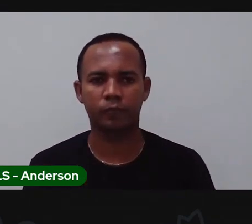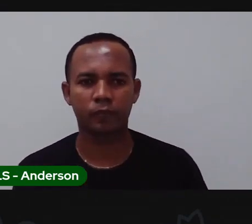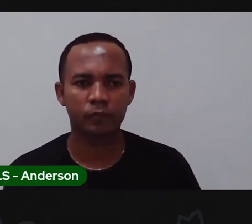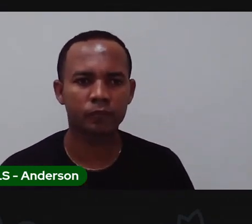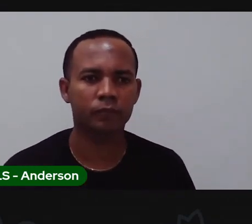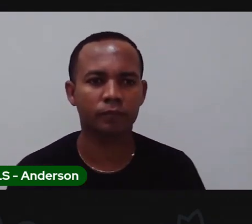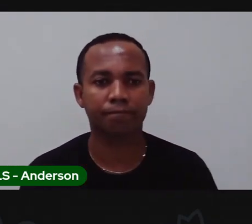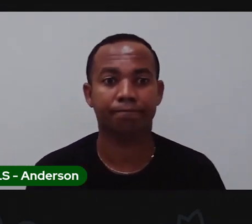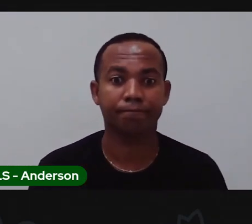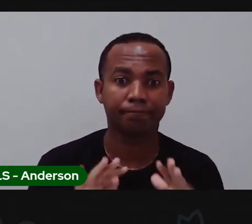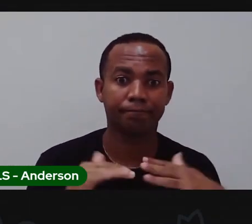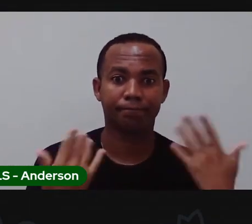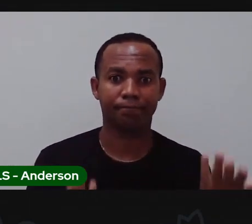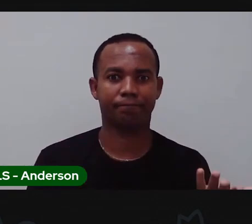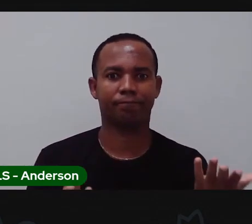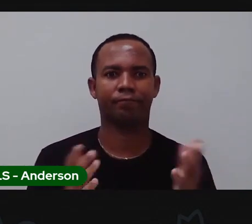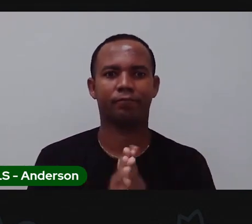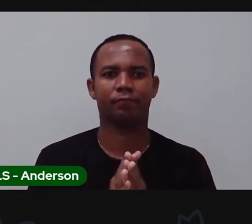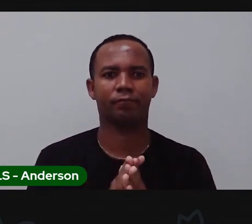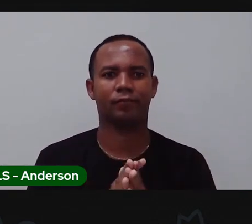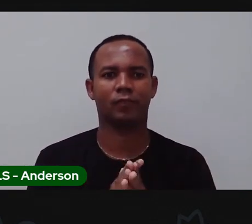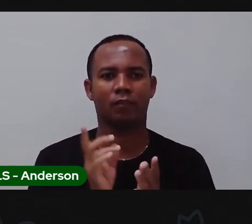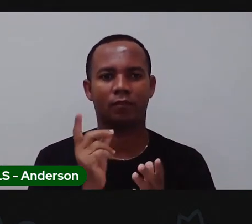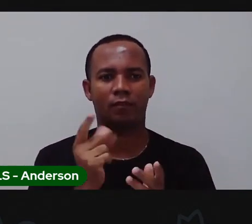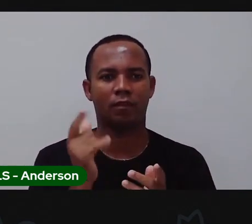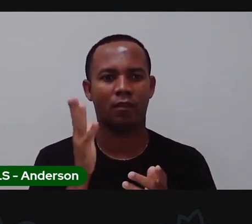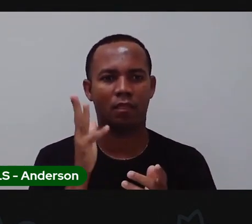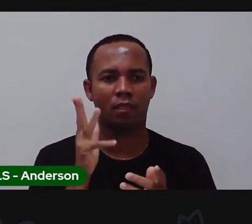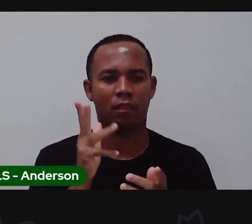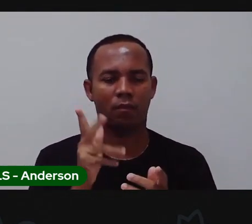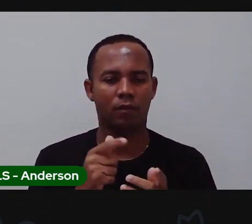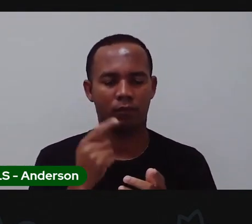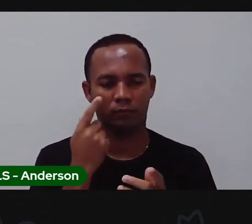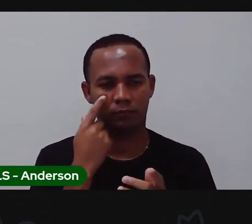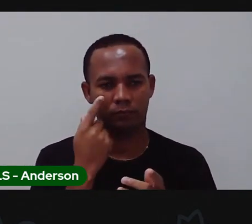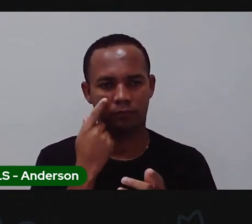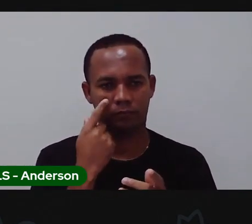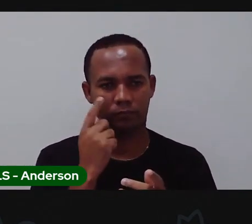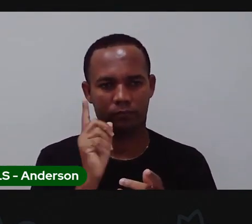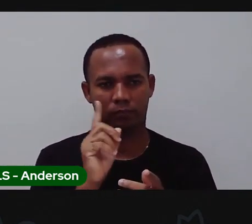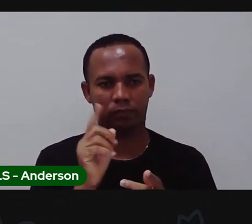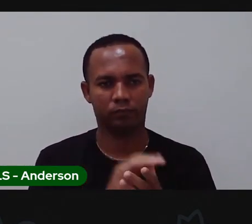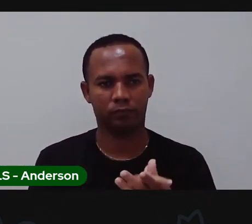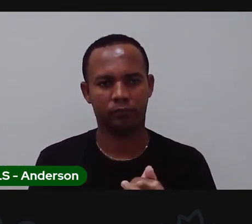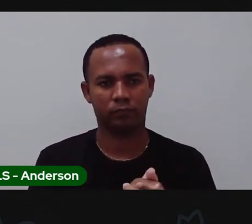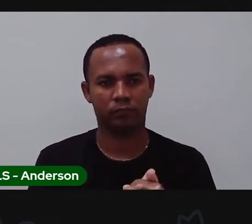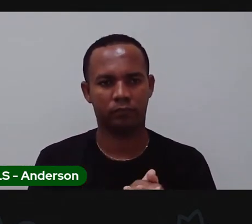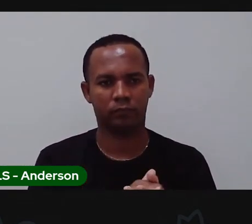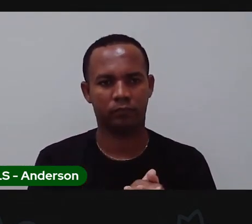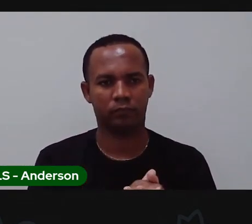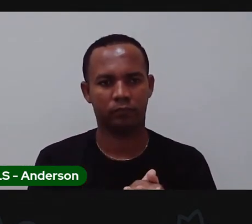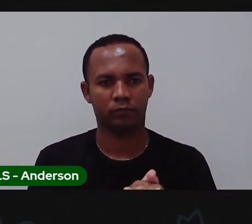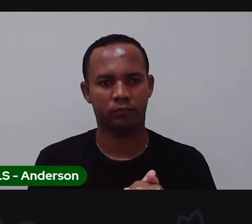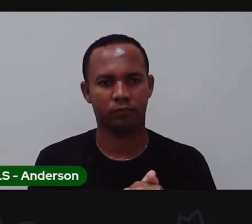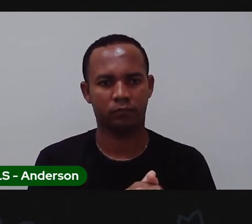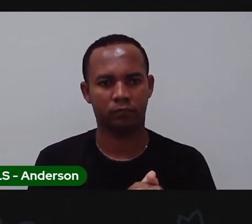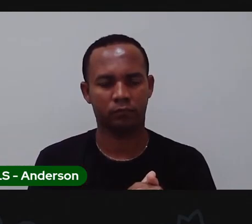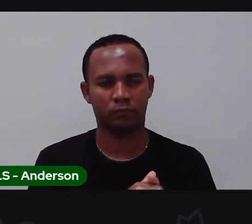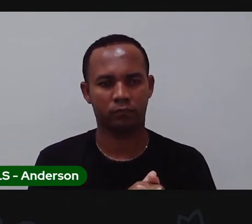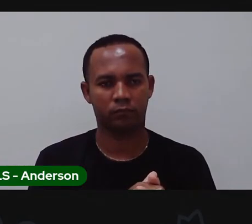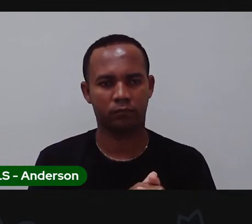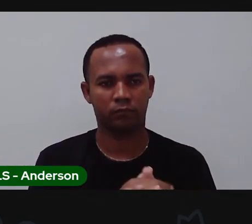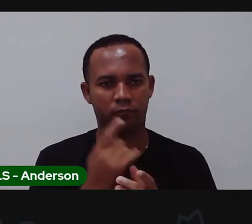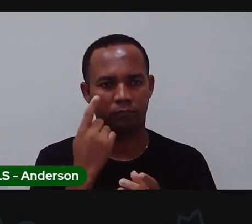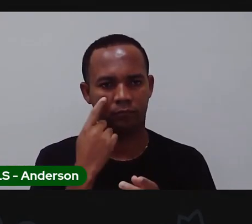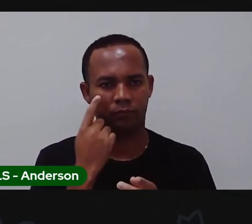gente não vai ficar aqui pensando a ia passar com um vídeo de uma hora uma hora e meia eu acho que não é isso que vocês querem deixa eu passar pra cá que aqui é cheio de experimentos